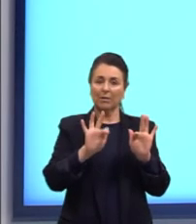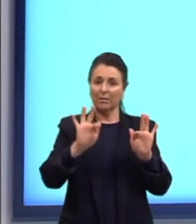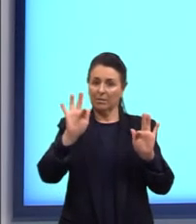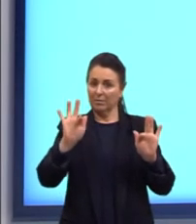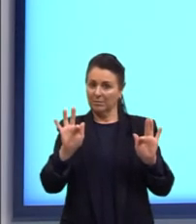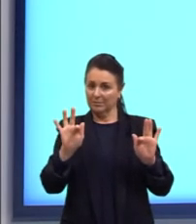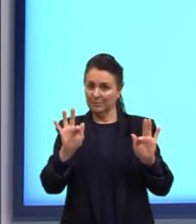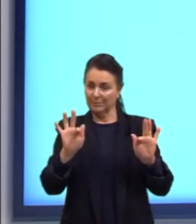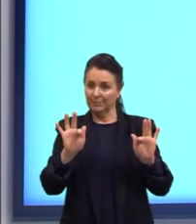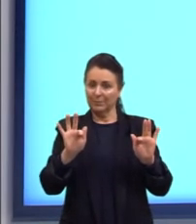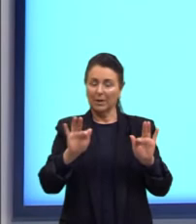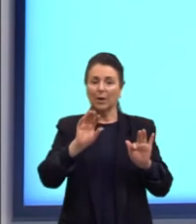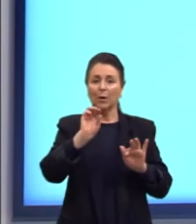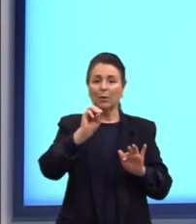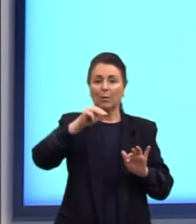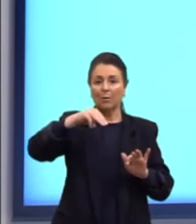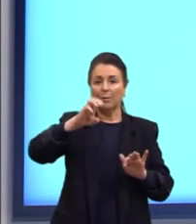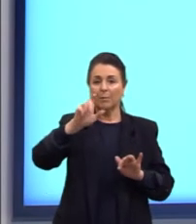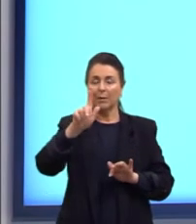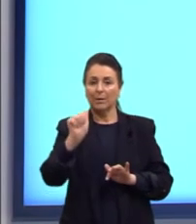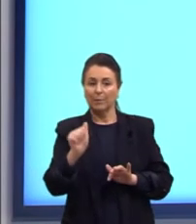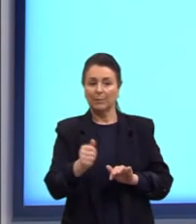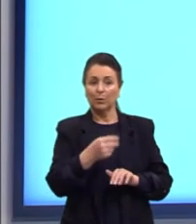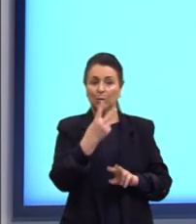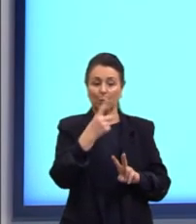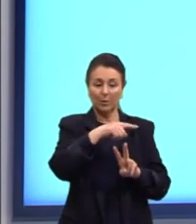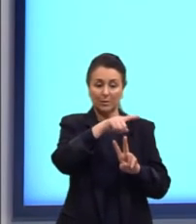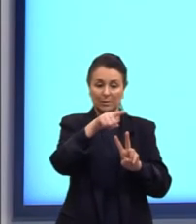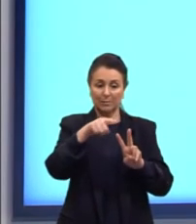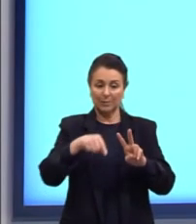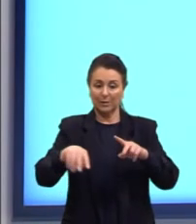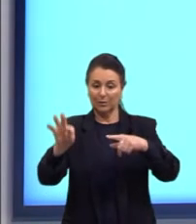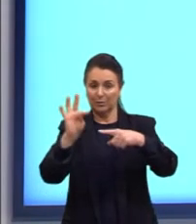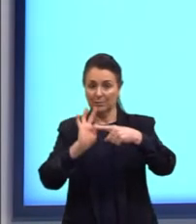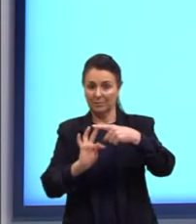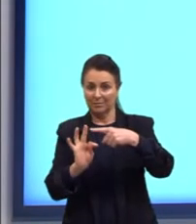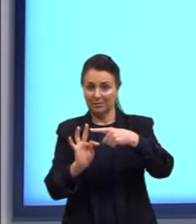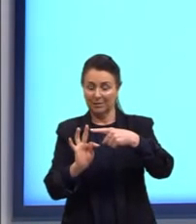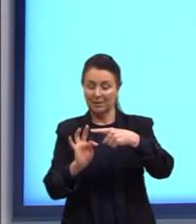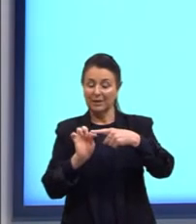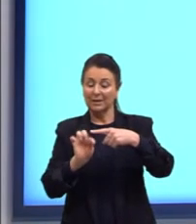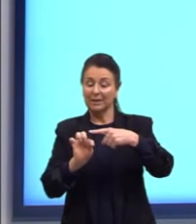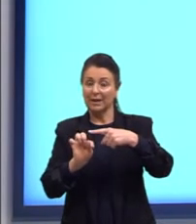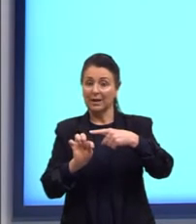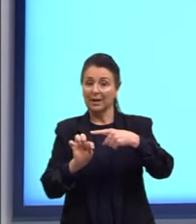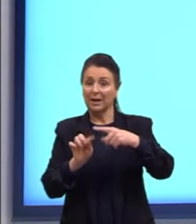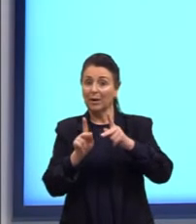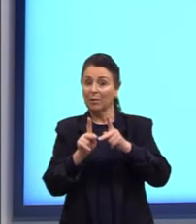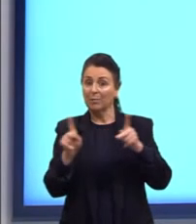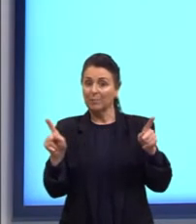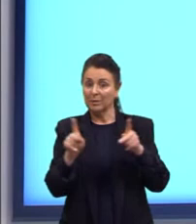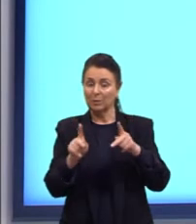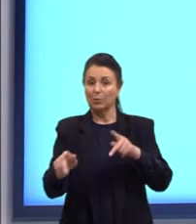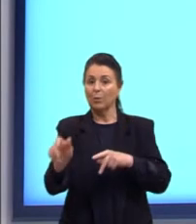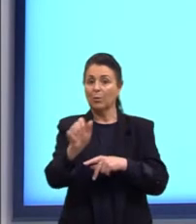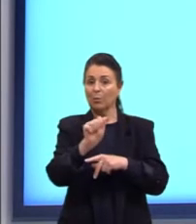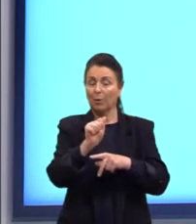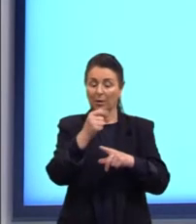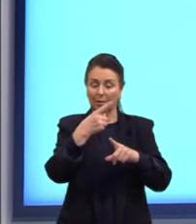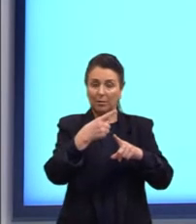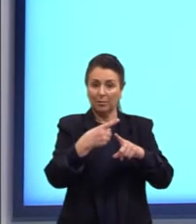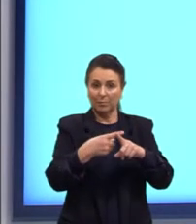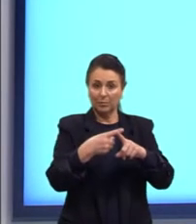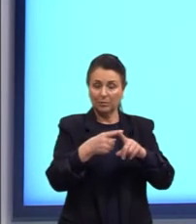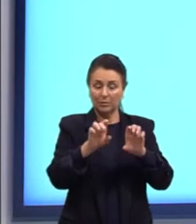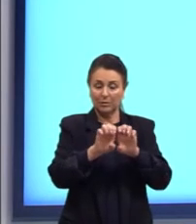então, ômega é igual a 2π sobre t, em que t é o período. O A que multiplica